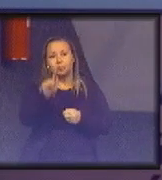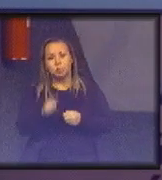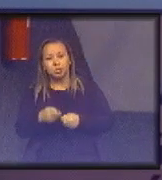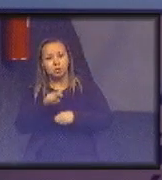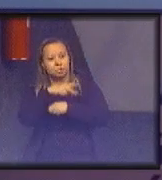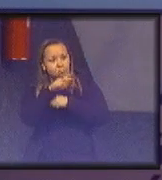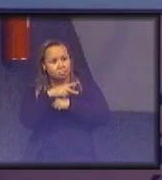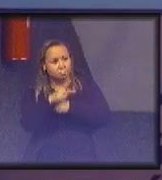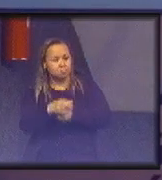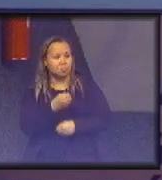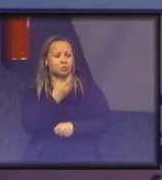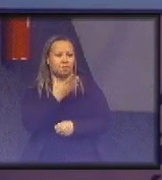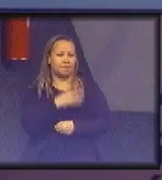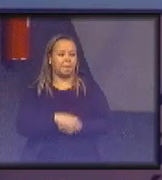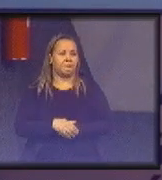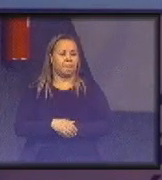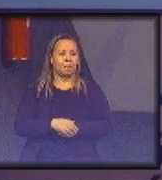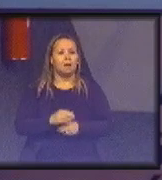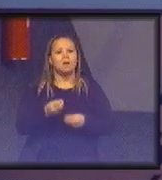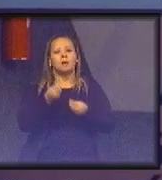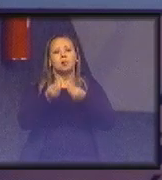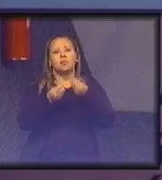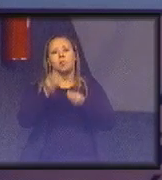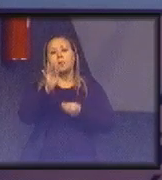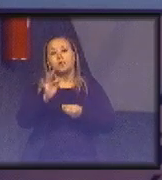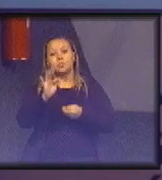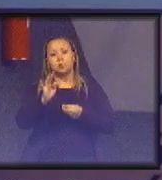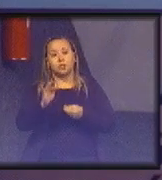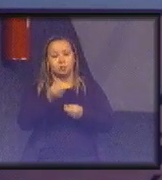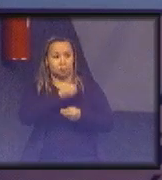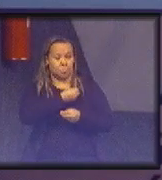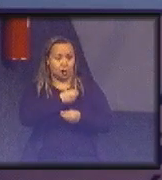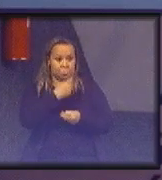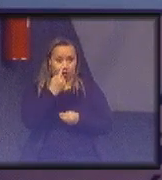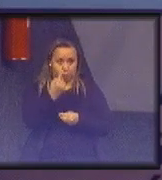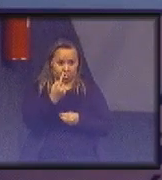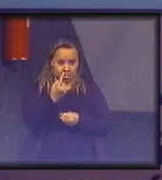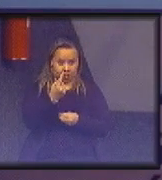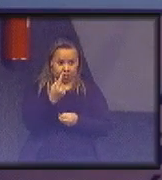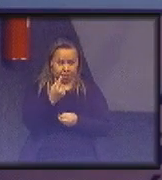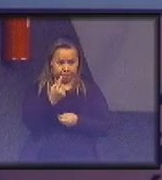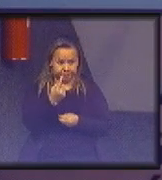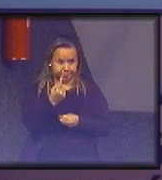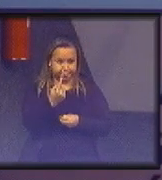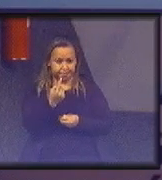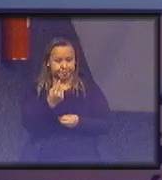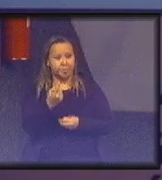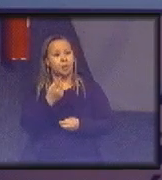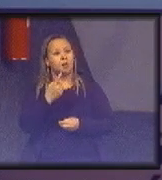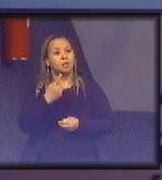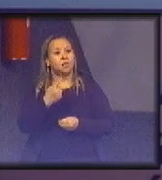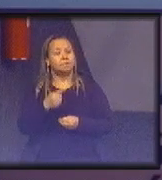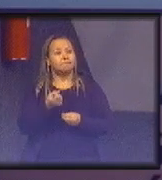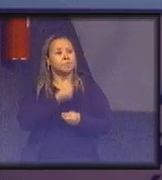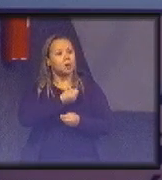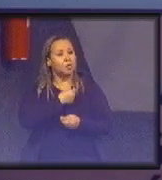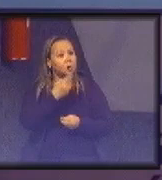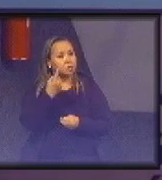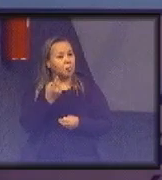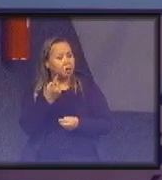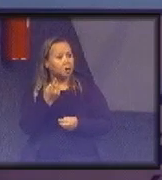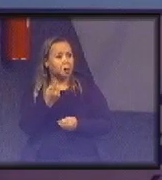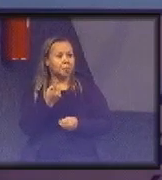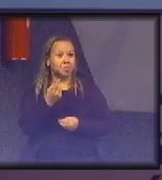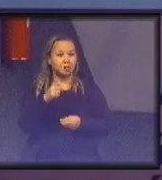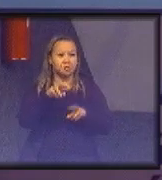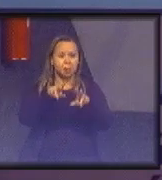como é que funciona? A nota 1 é dada para, a gente cria uma matriz de importância, a nota 1 é quando o indicador